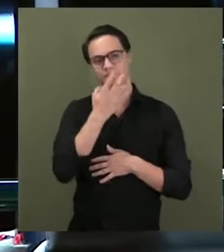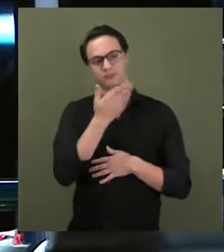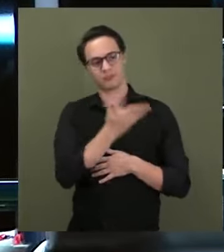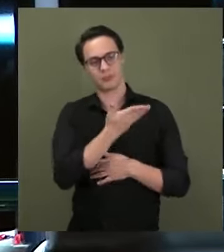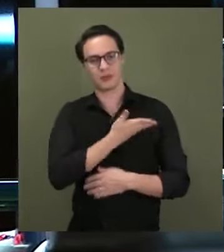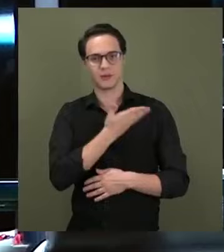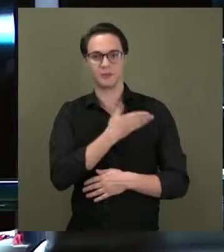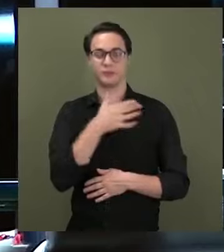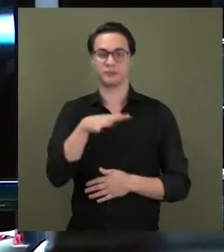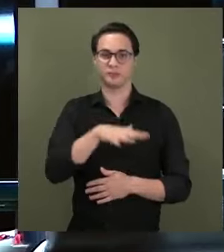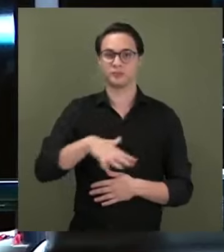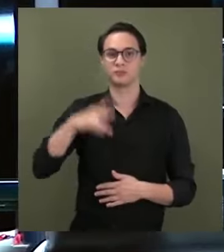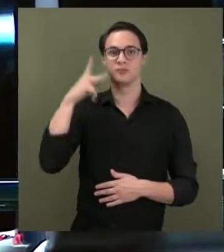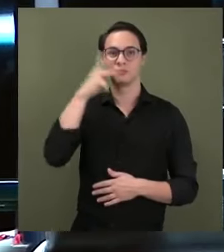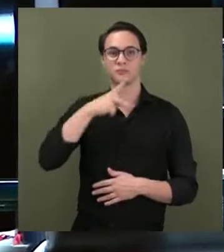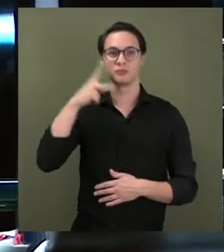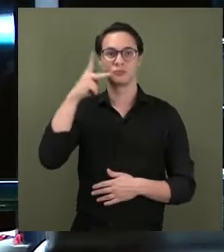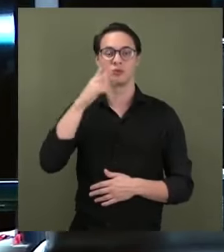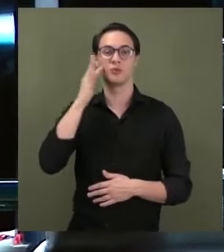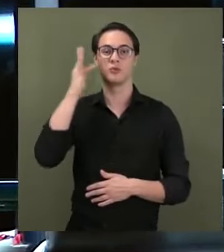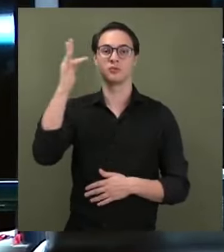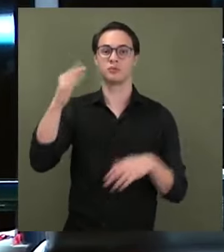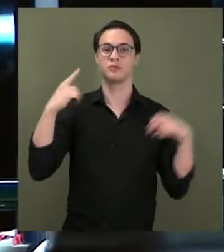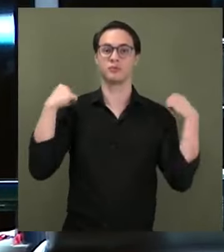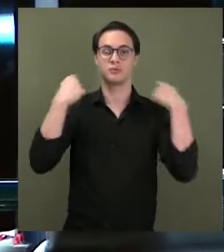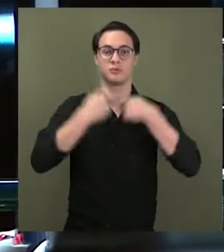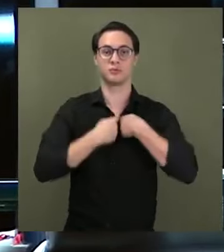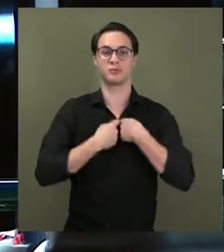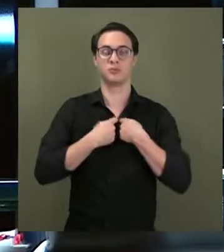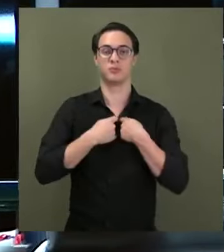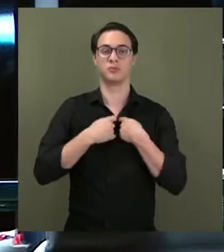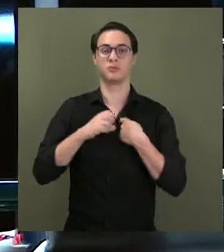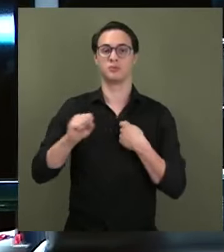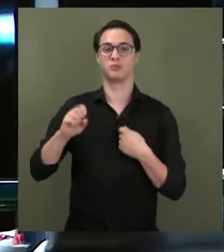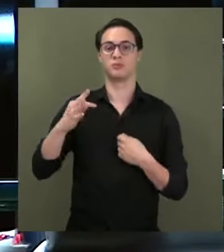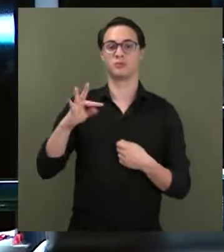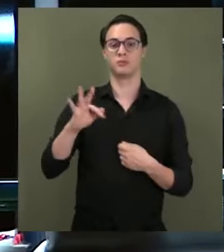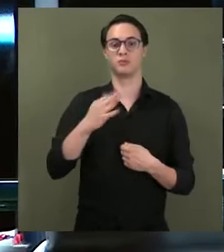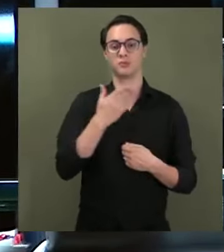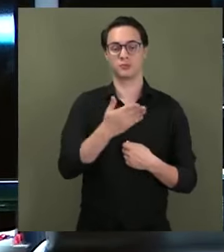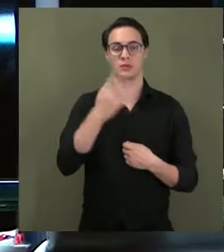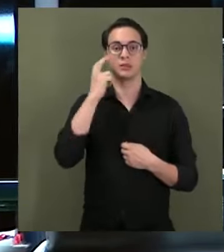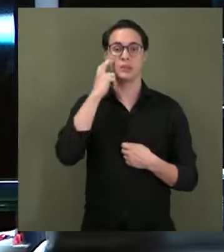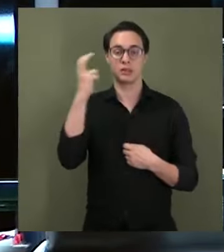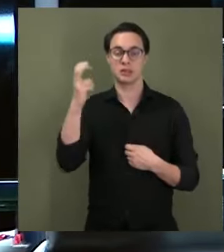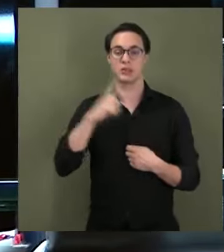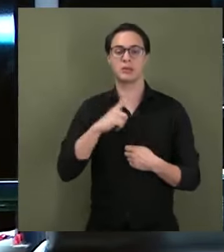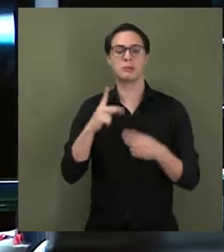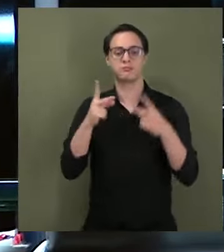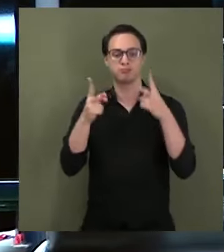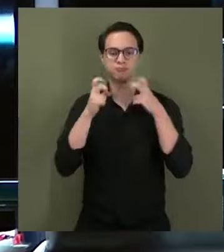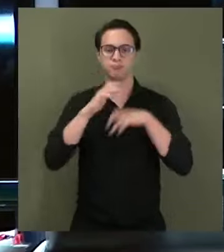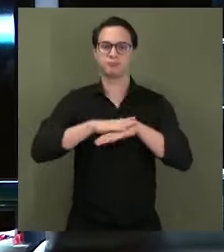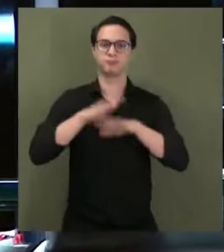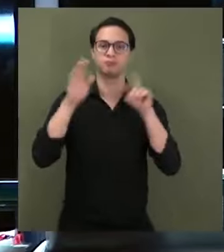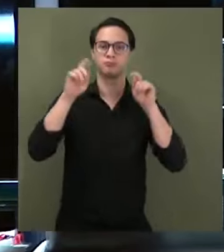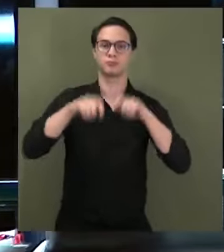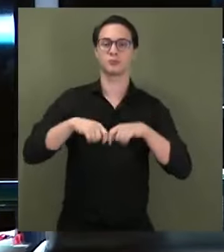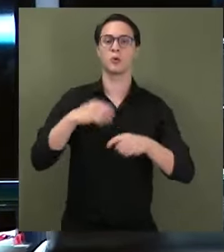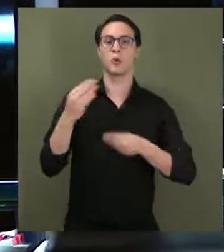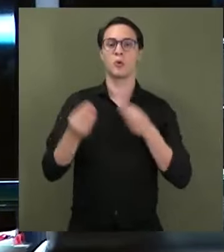colega da política, de um futuro ministro do Supremo Tribunal Federal e de alguém com a sua inteligência e capacidade de percepção, essa